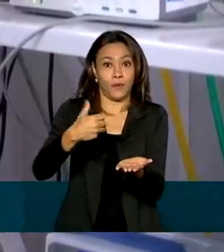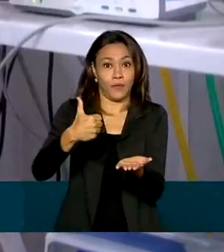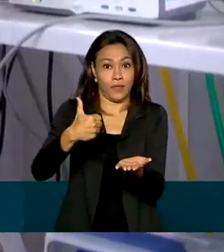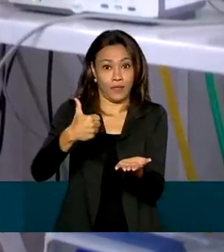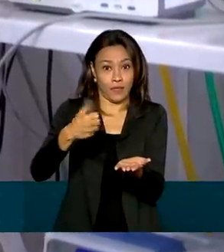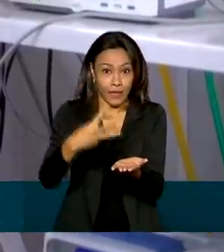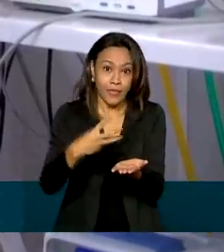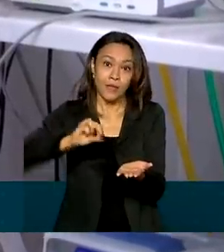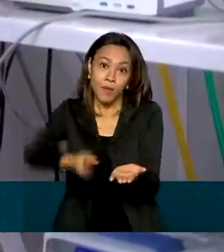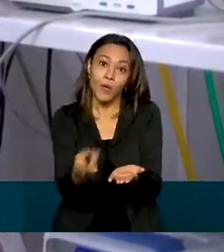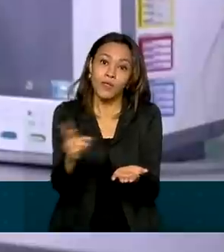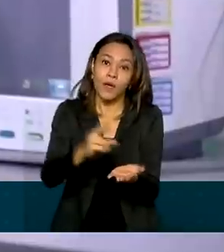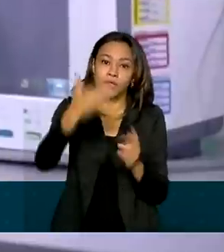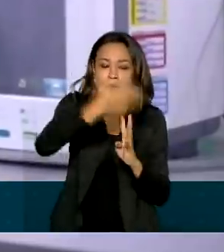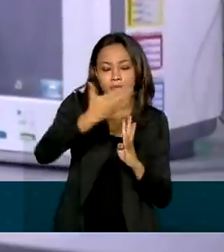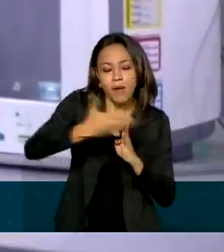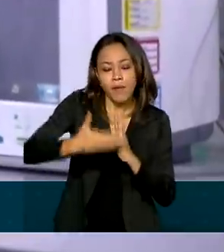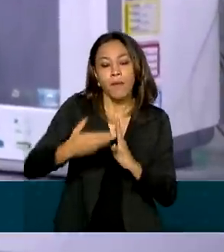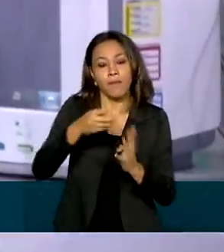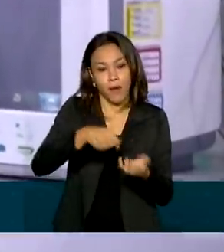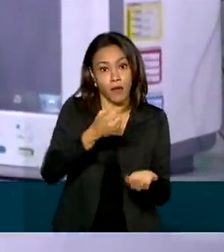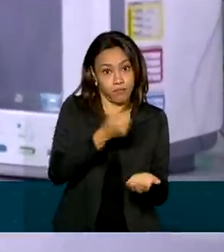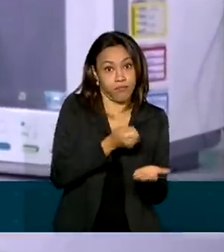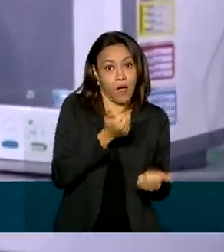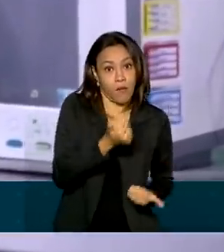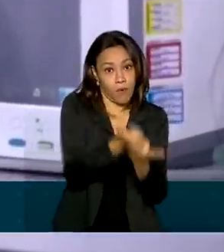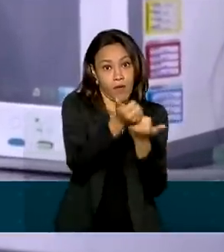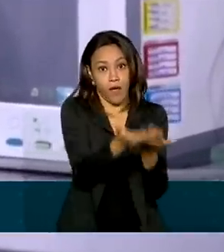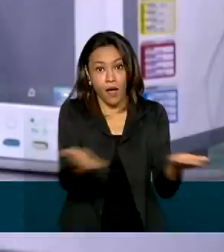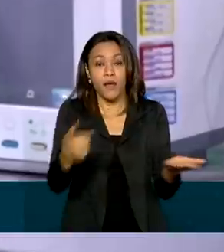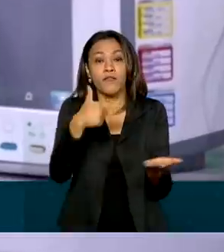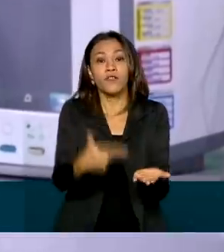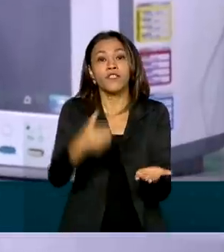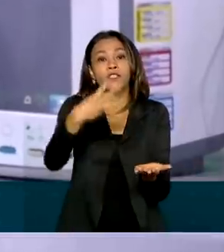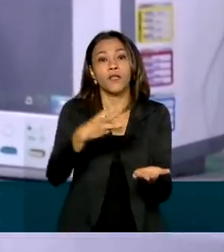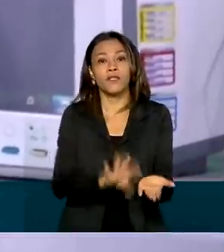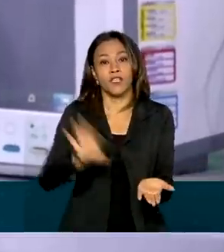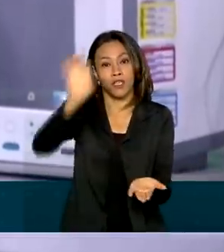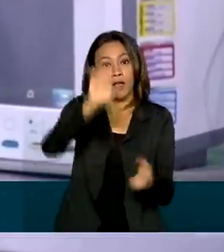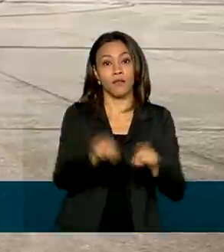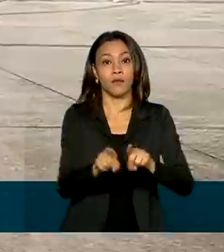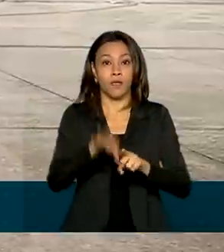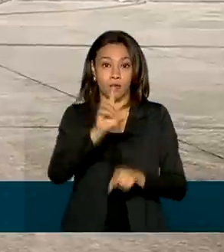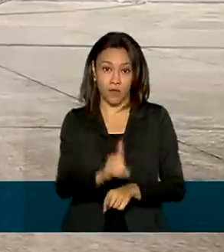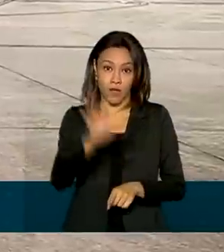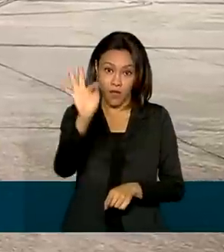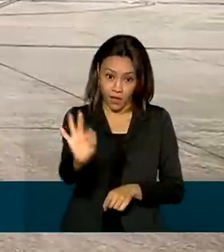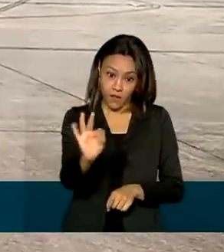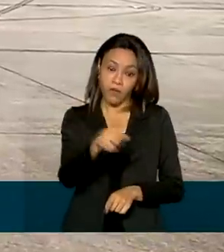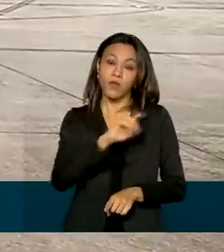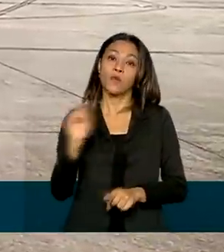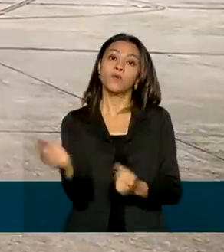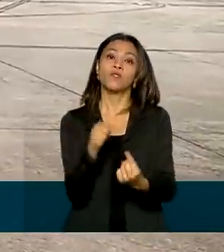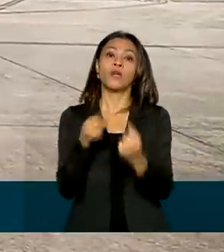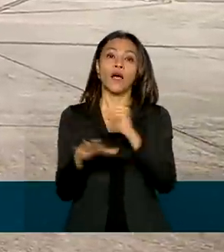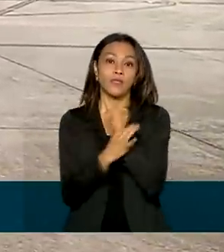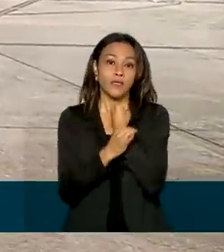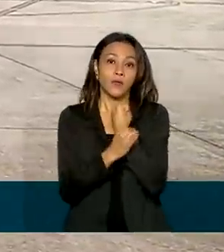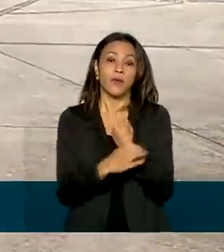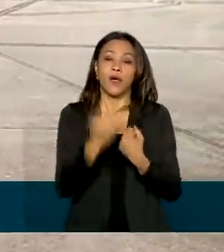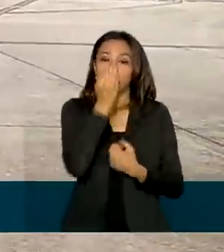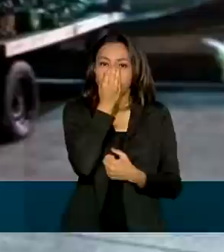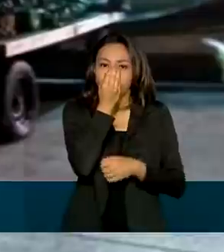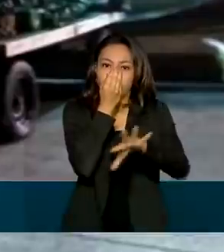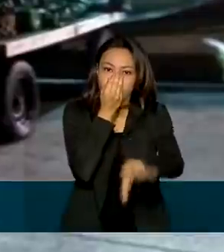parcelas mensais para custear os leitos em 23 estados e no Distrito Federal. E para garantir os estoques de